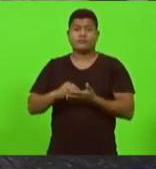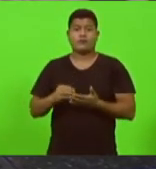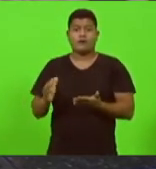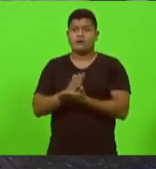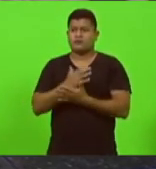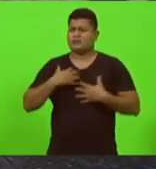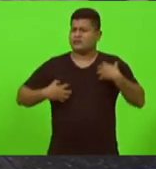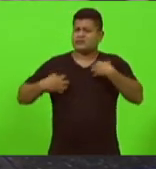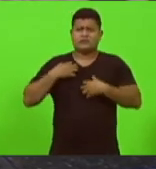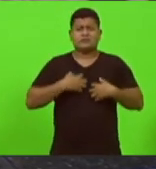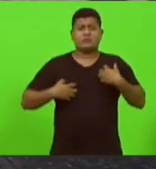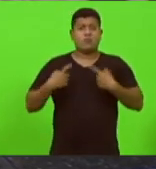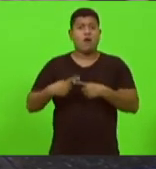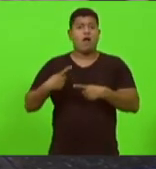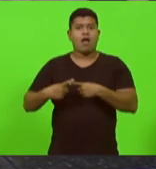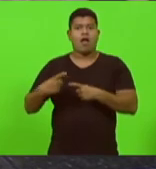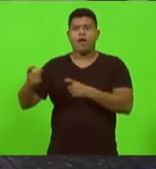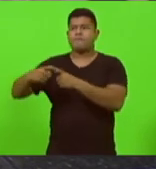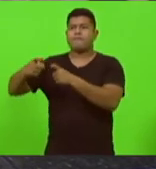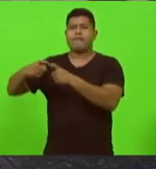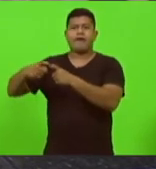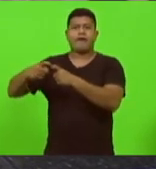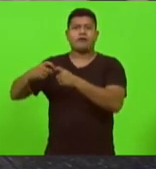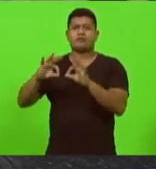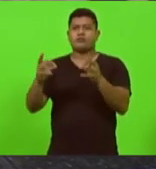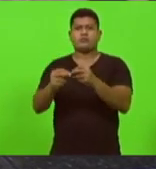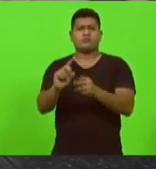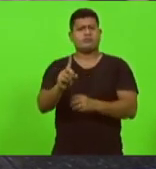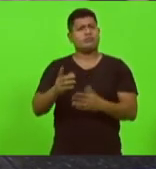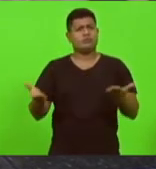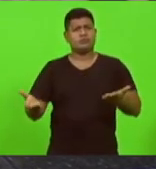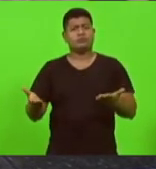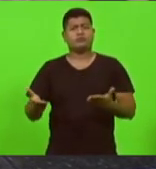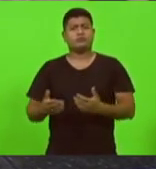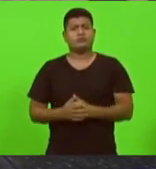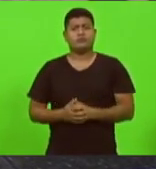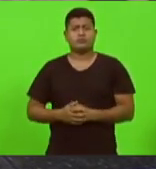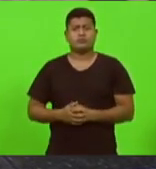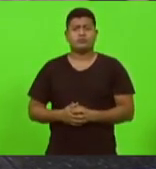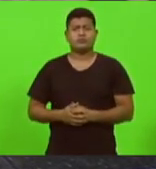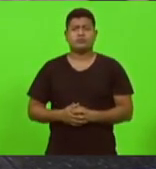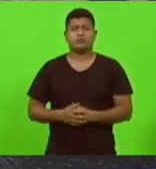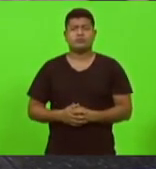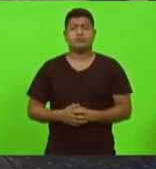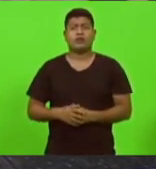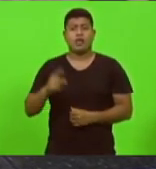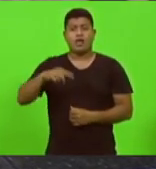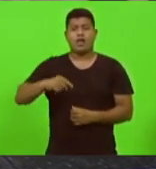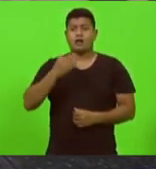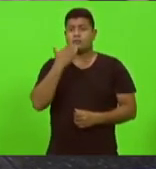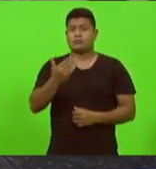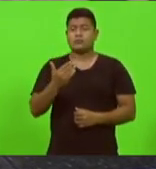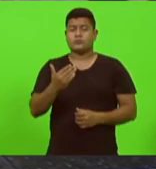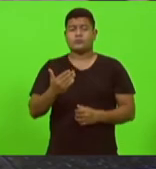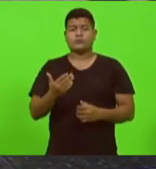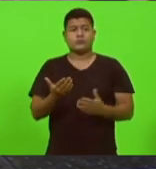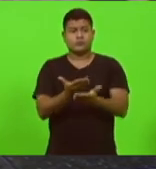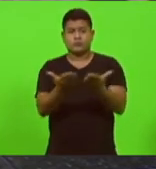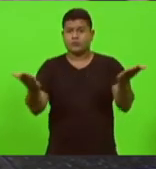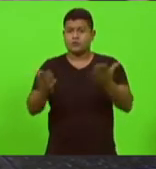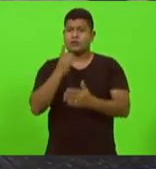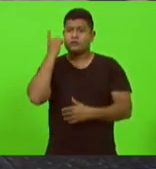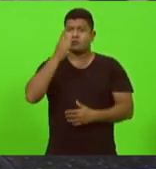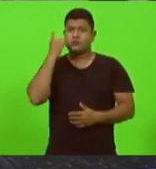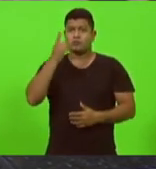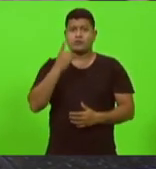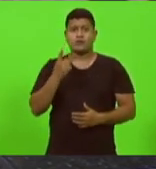todos ali são médicos que ganham mais então acho que é um pedido também que eu faço aos deputados que apoiam e